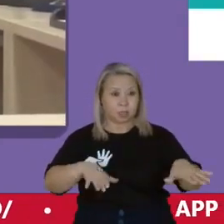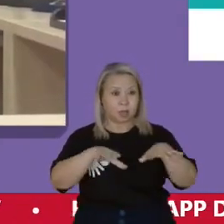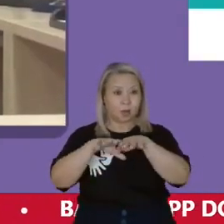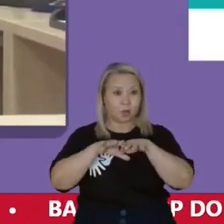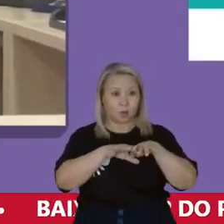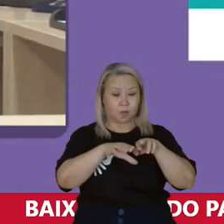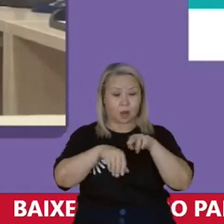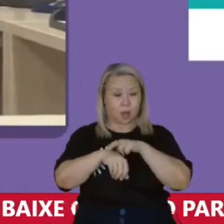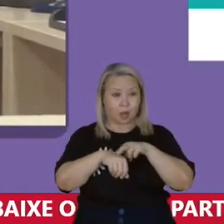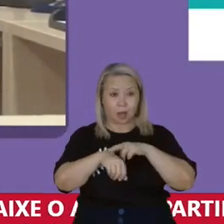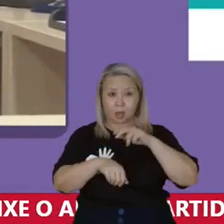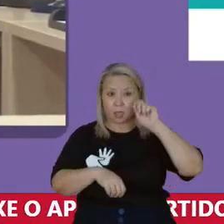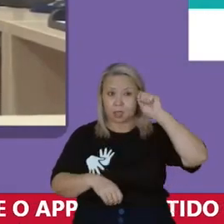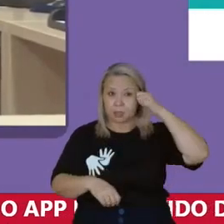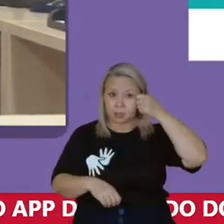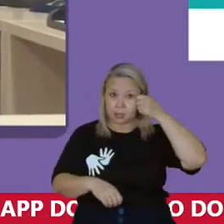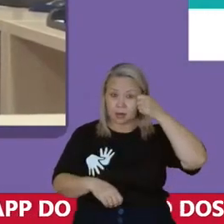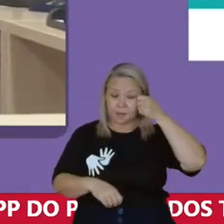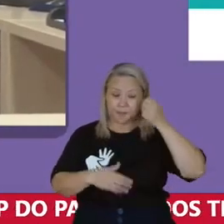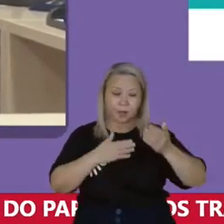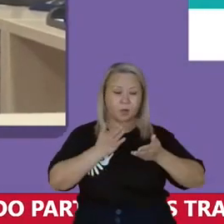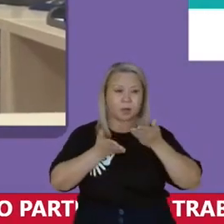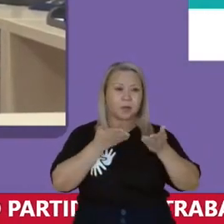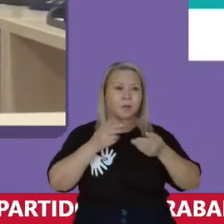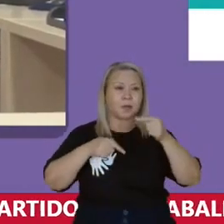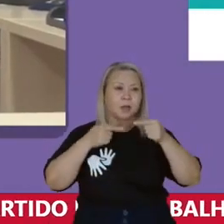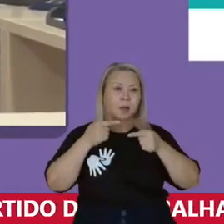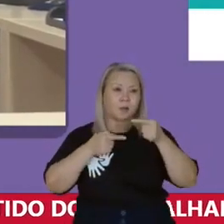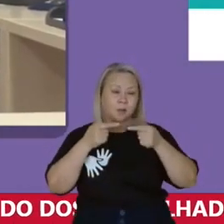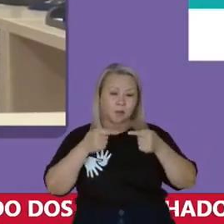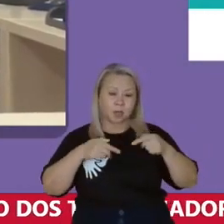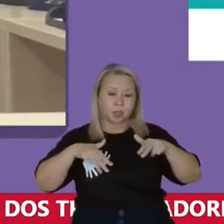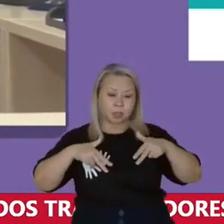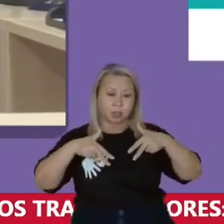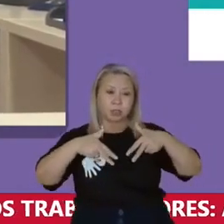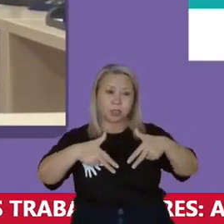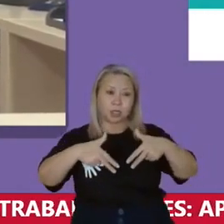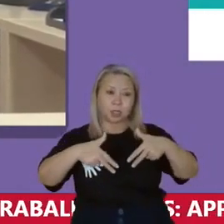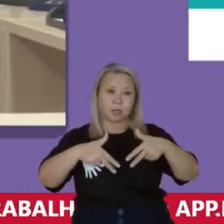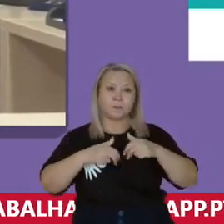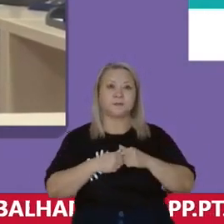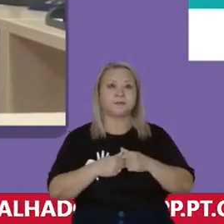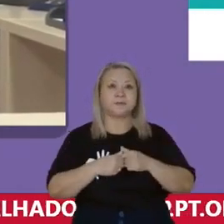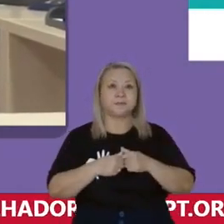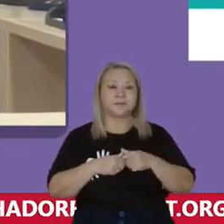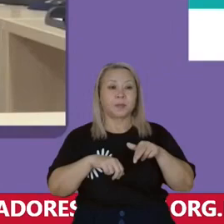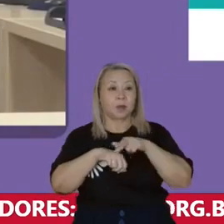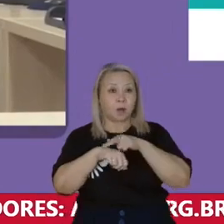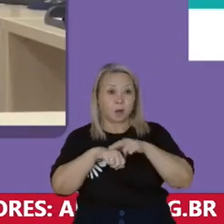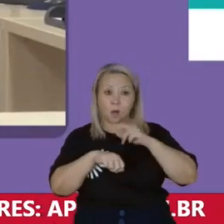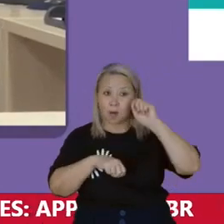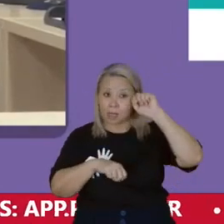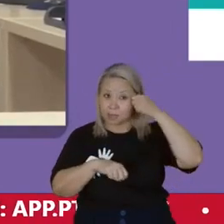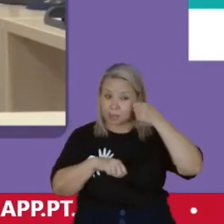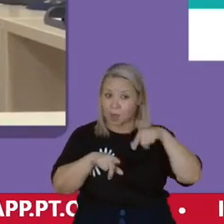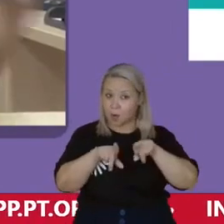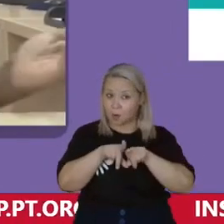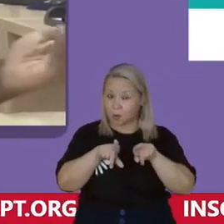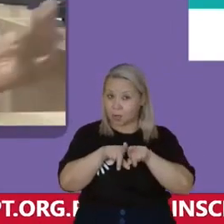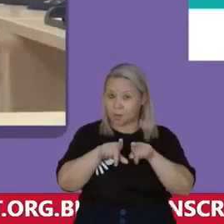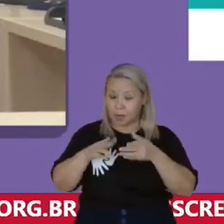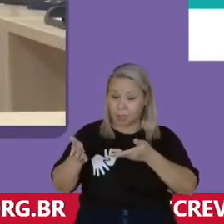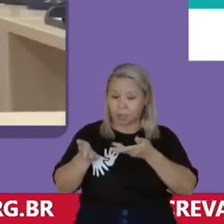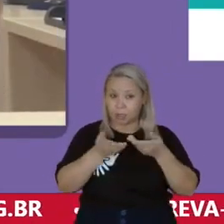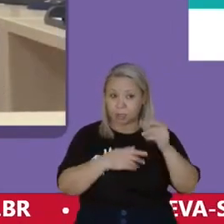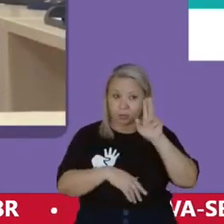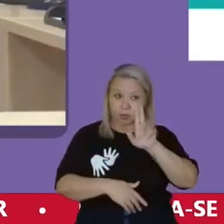Racial E ali tem um tratamento na política de gênero Com esse recorte racial Também de ir para